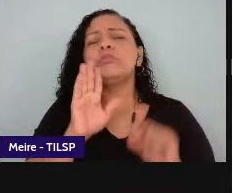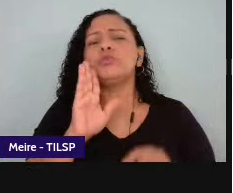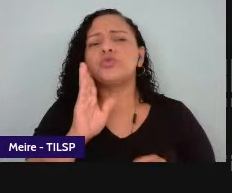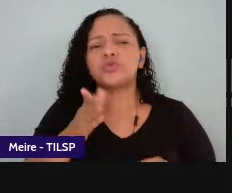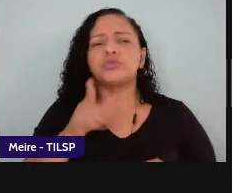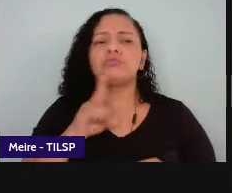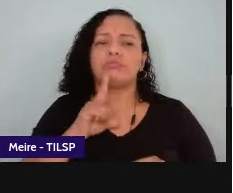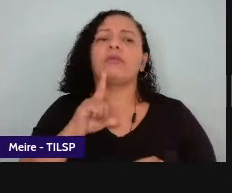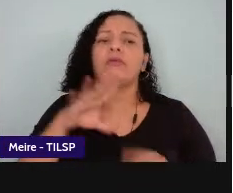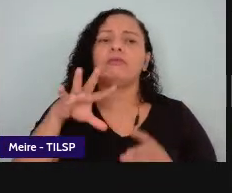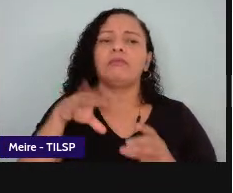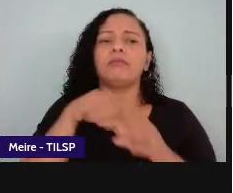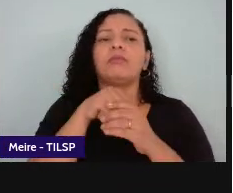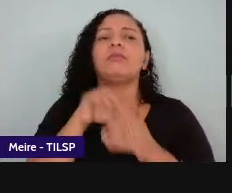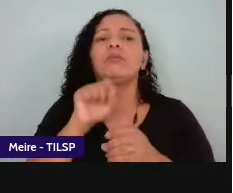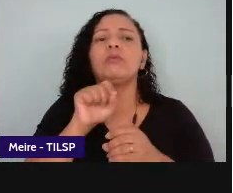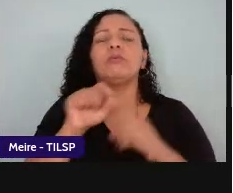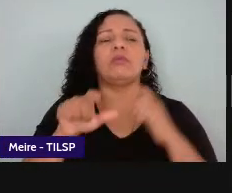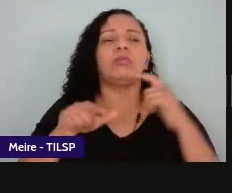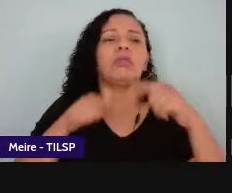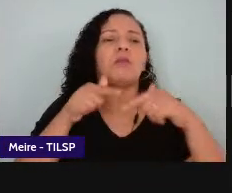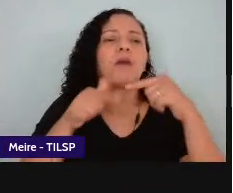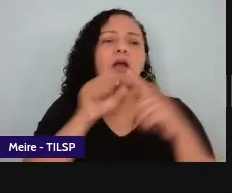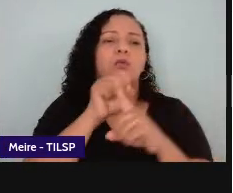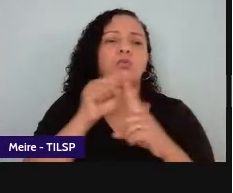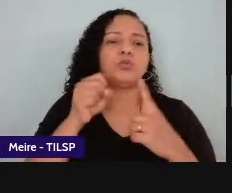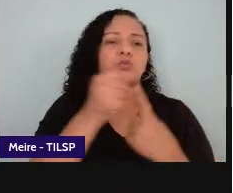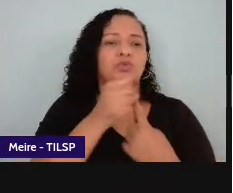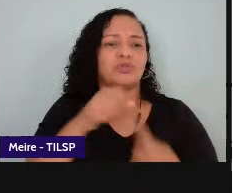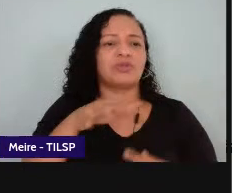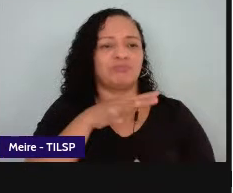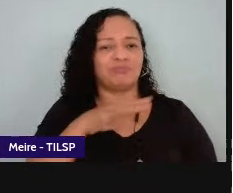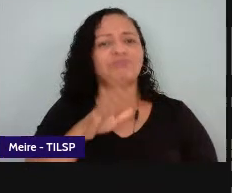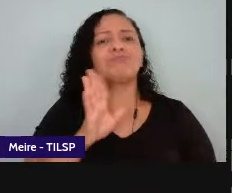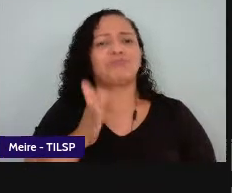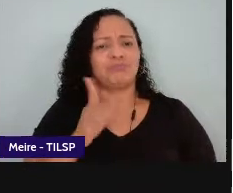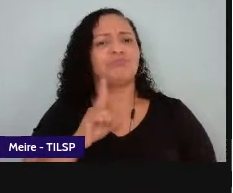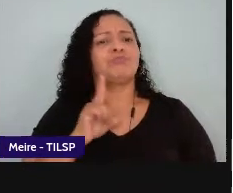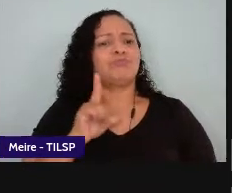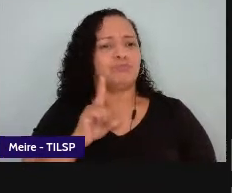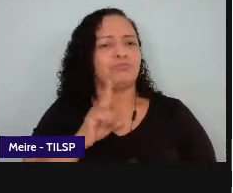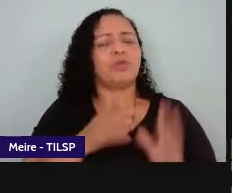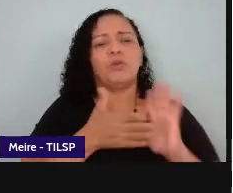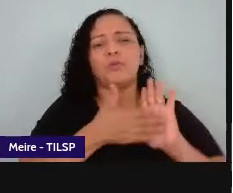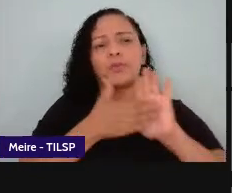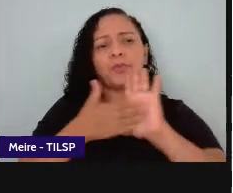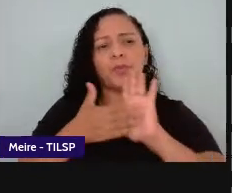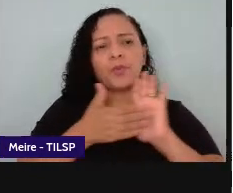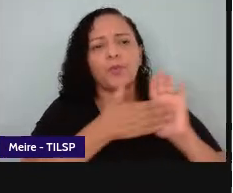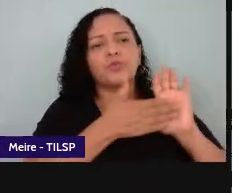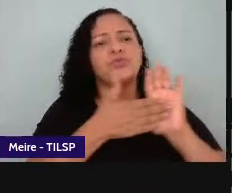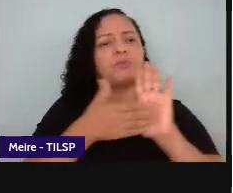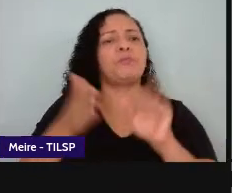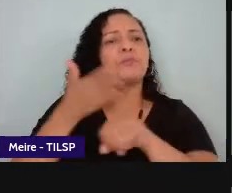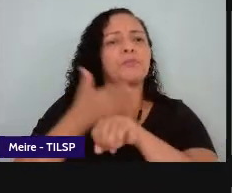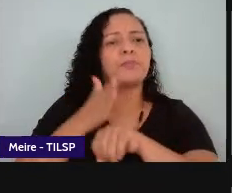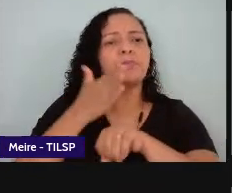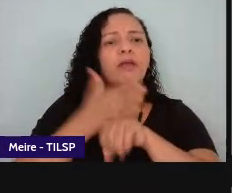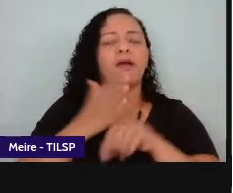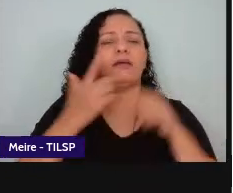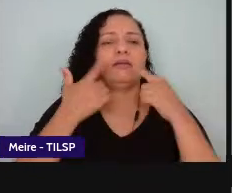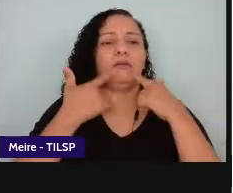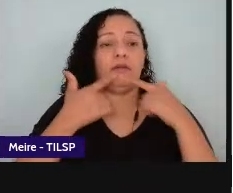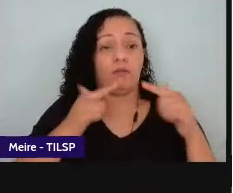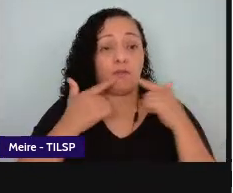social de atuação então os campos ele já vem trazendo essas proposições de práticas de linguagem é possível